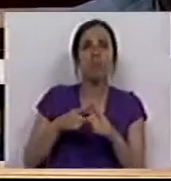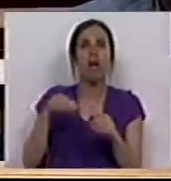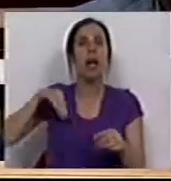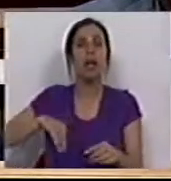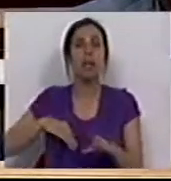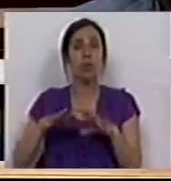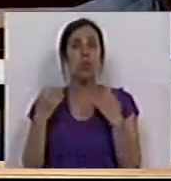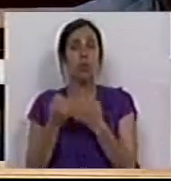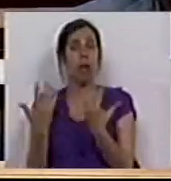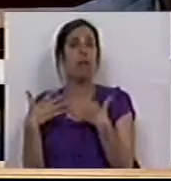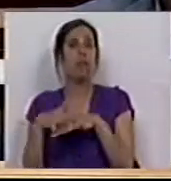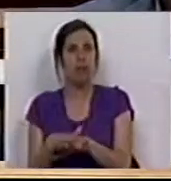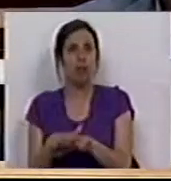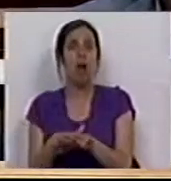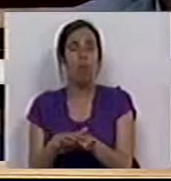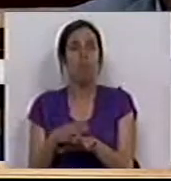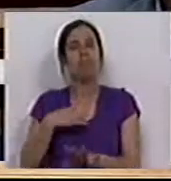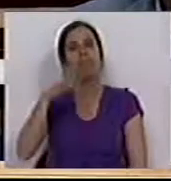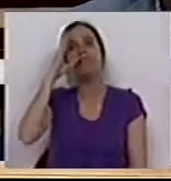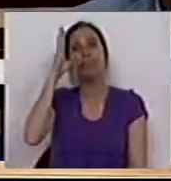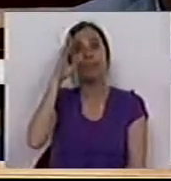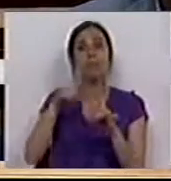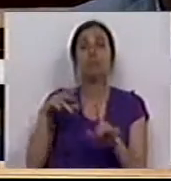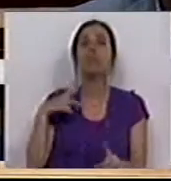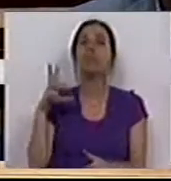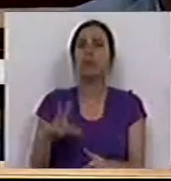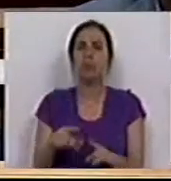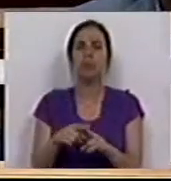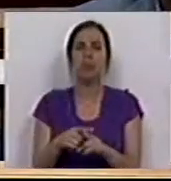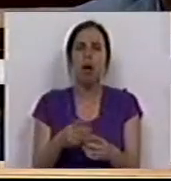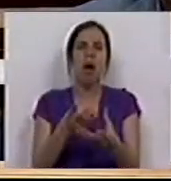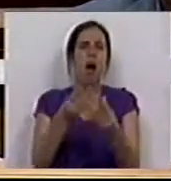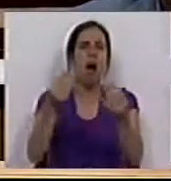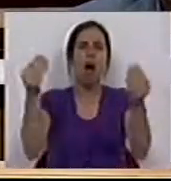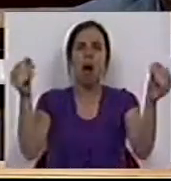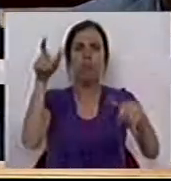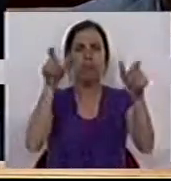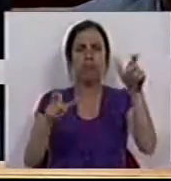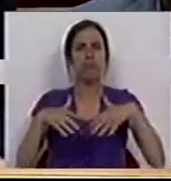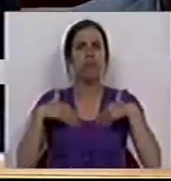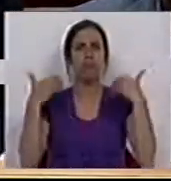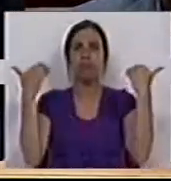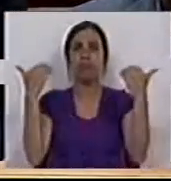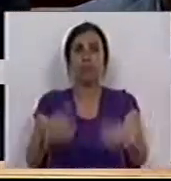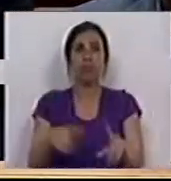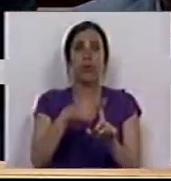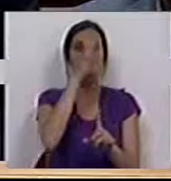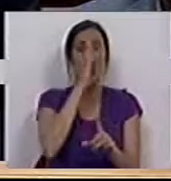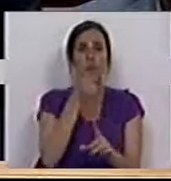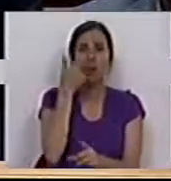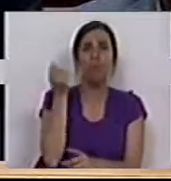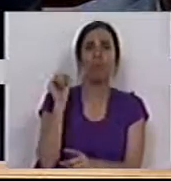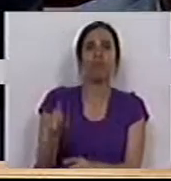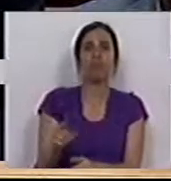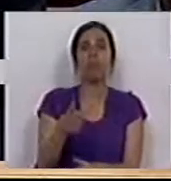rendimento social de inserção. Sabemos que em Portugal há tanta gente que foi abandonada por este governo.